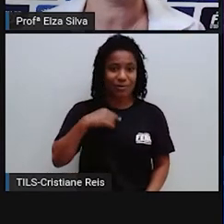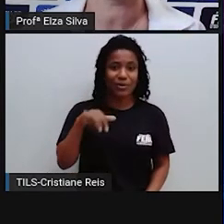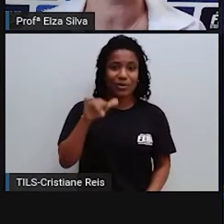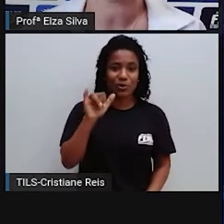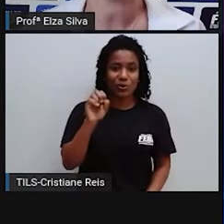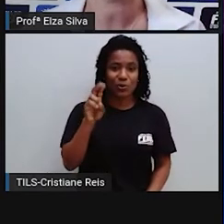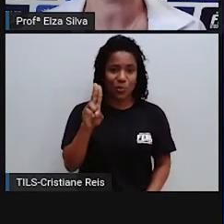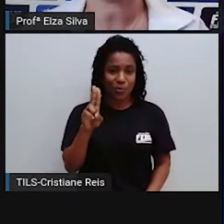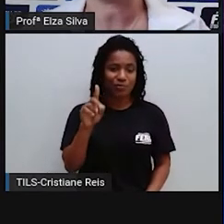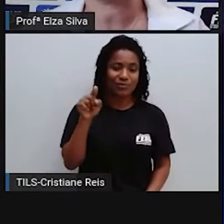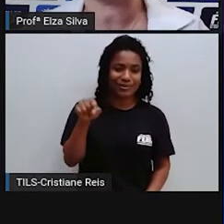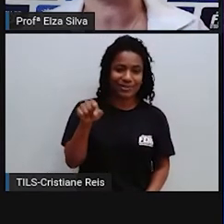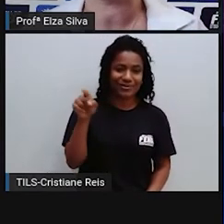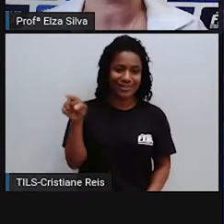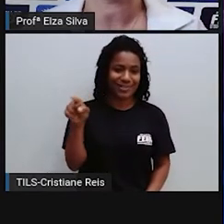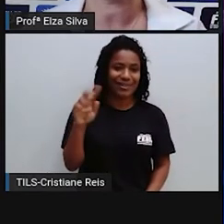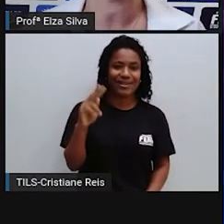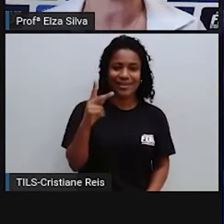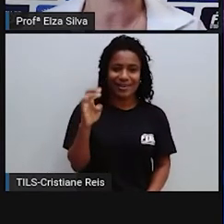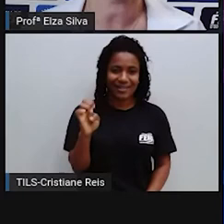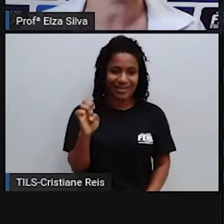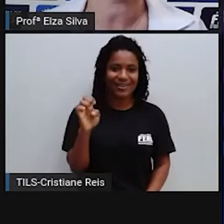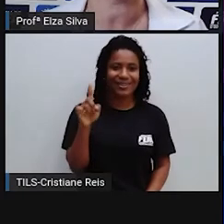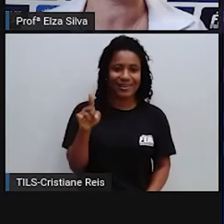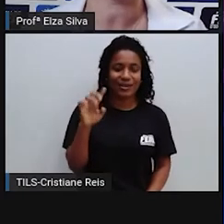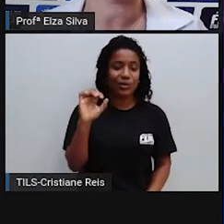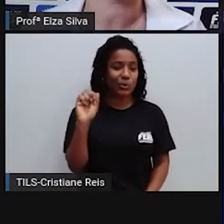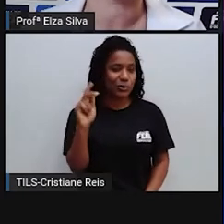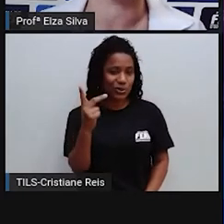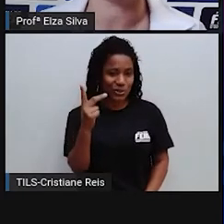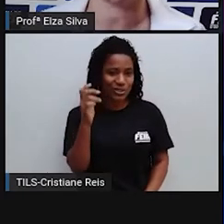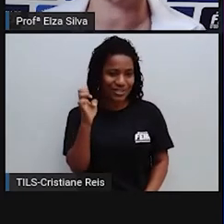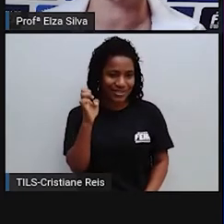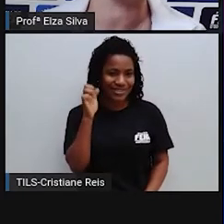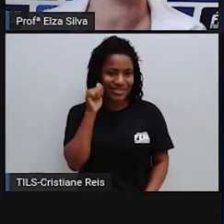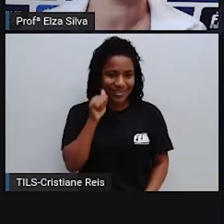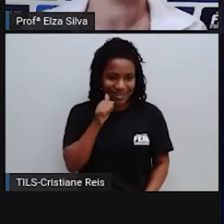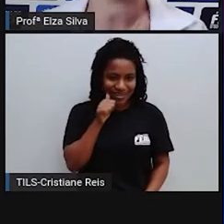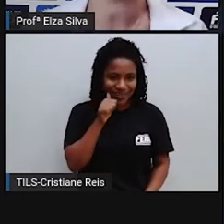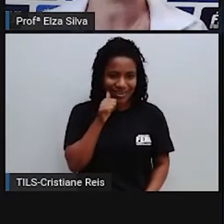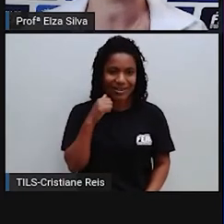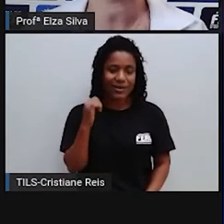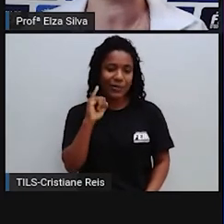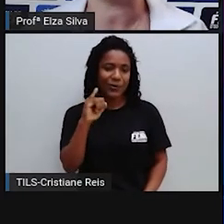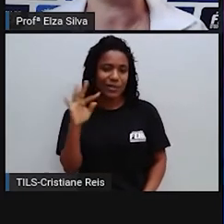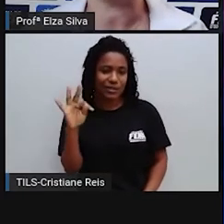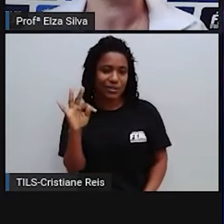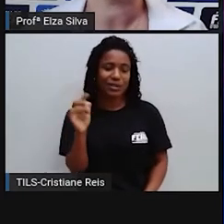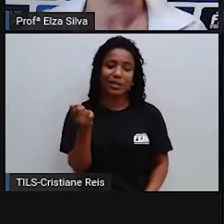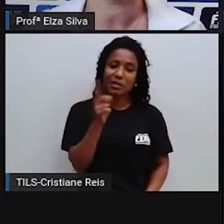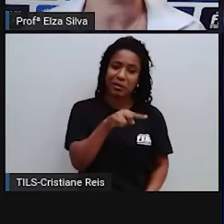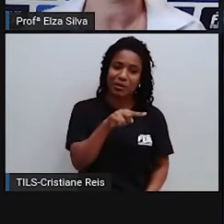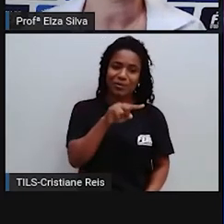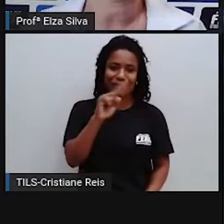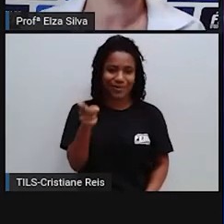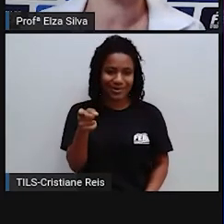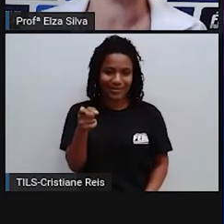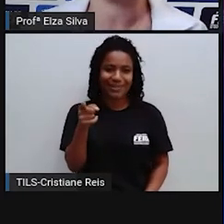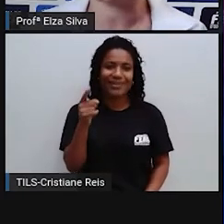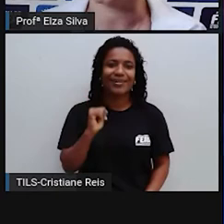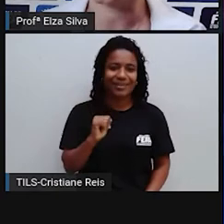Ele She Ela Et Ele ou ela Que é um pronome neutro We They They